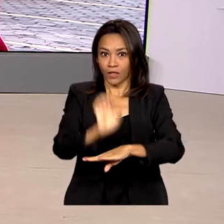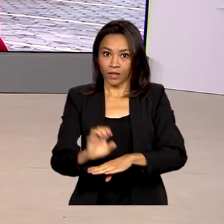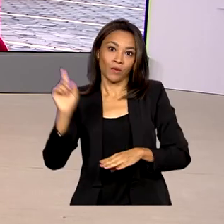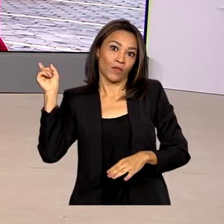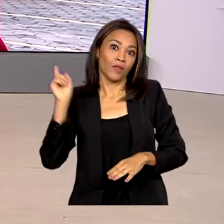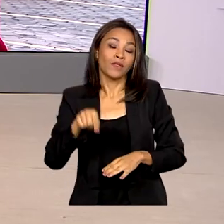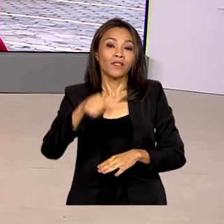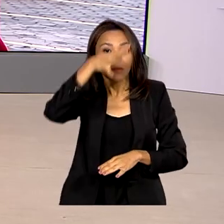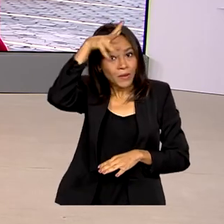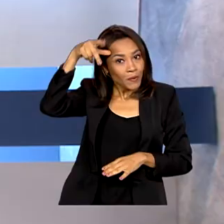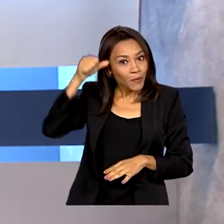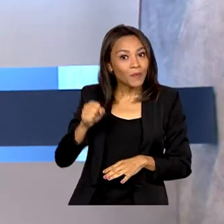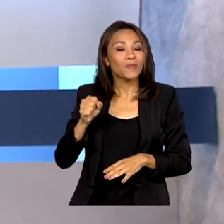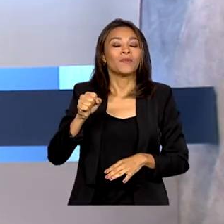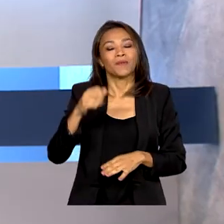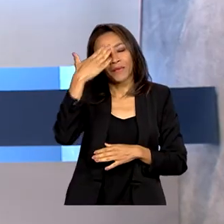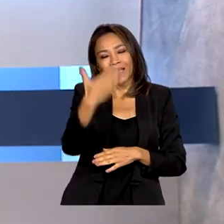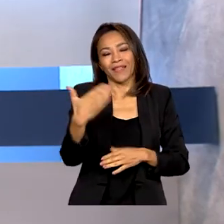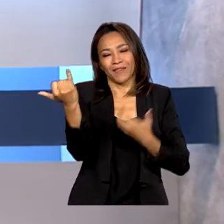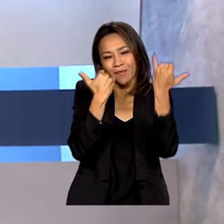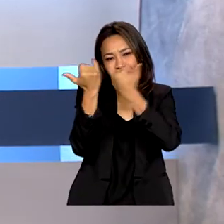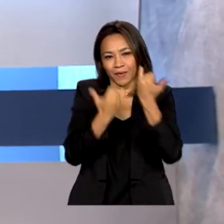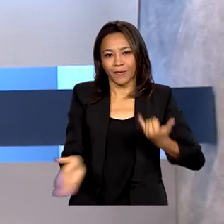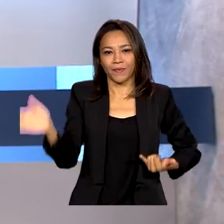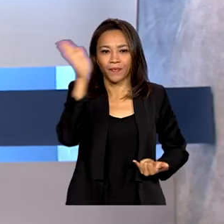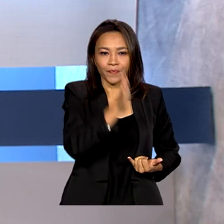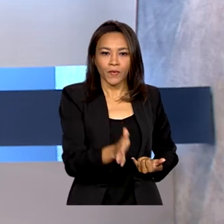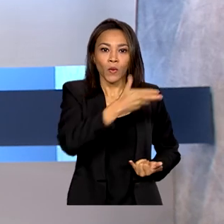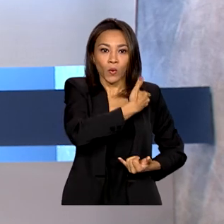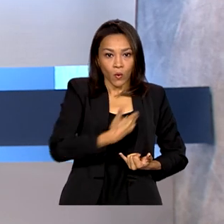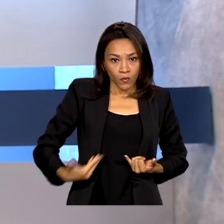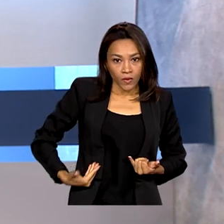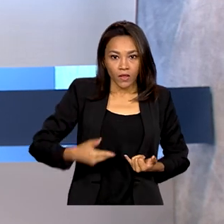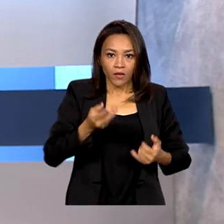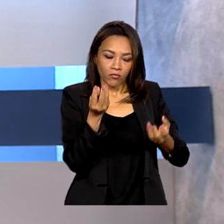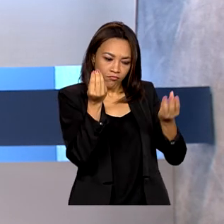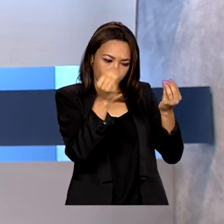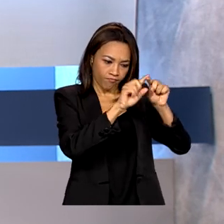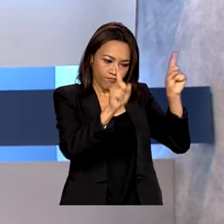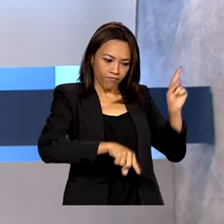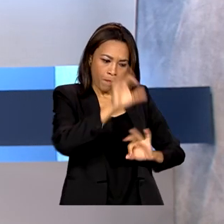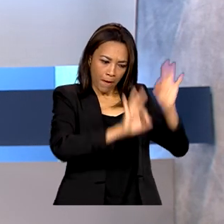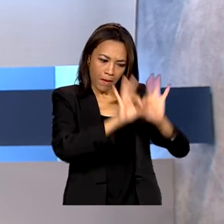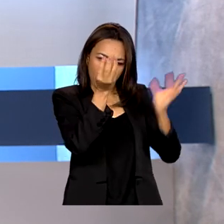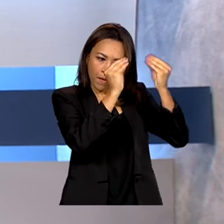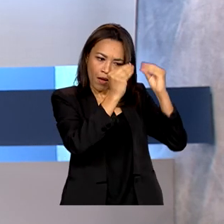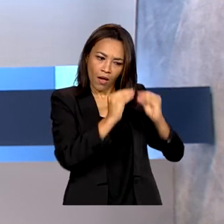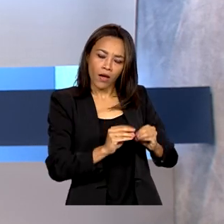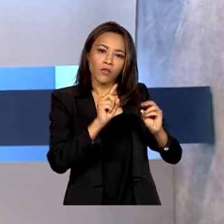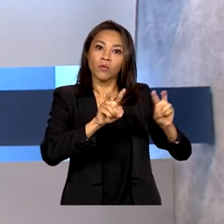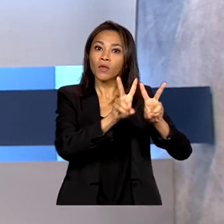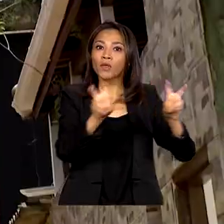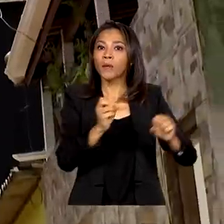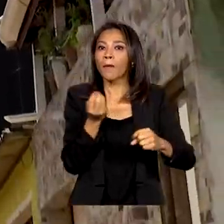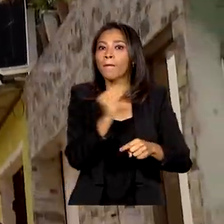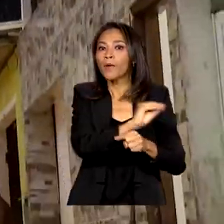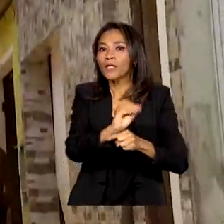Gabriela, pelas informações. E o governo elabora um Plano Nacional de Proteção e Defesa Civil.